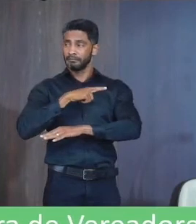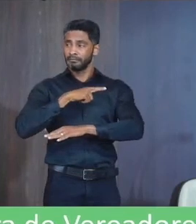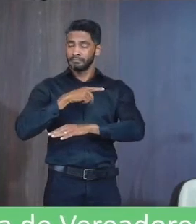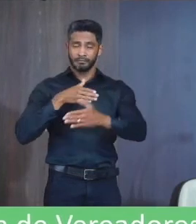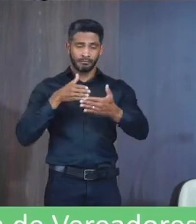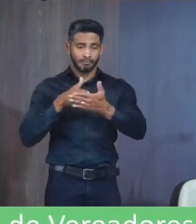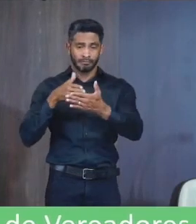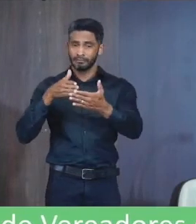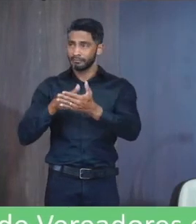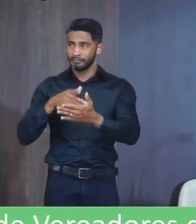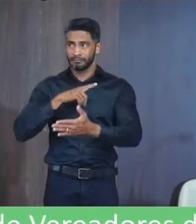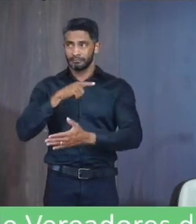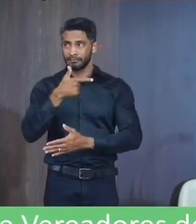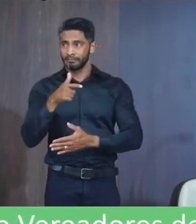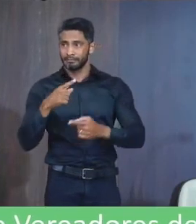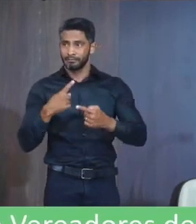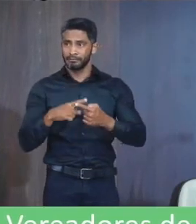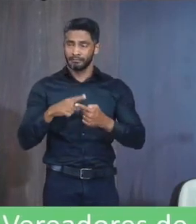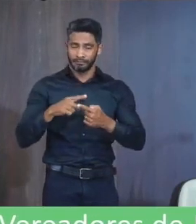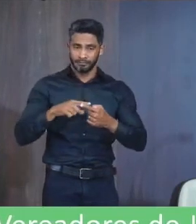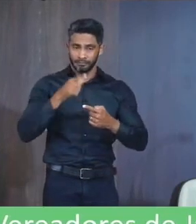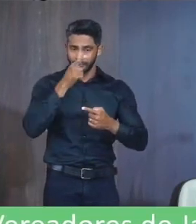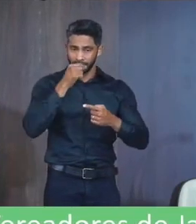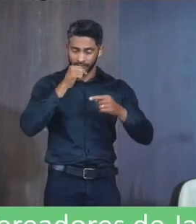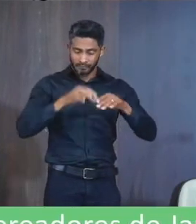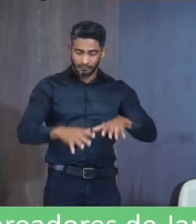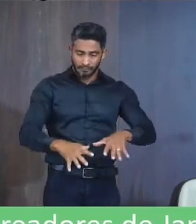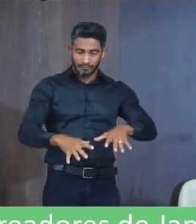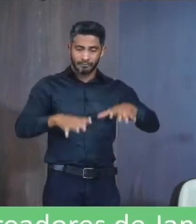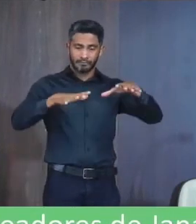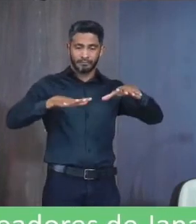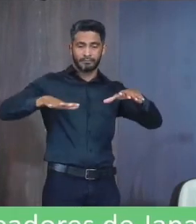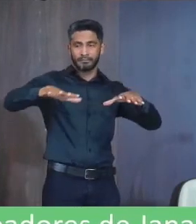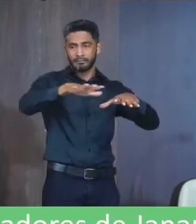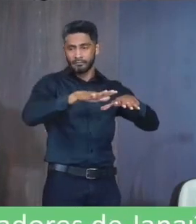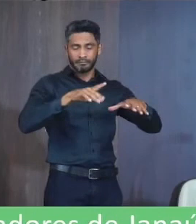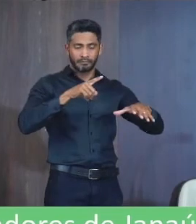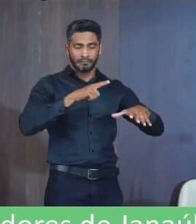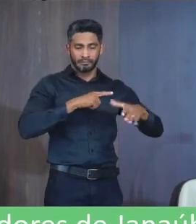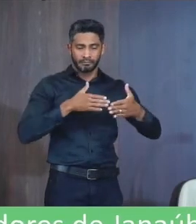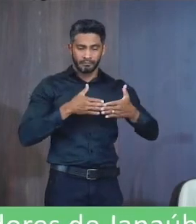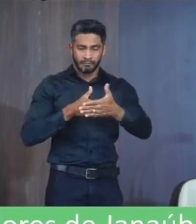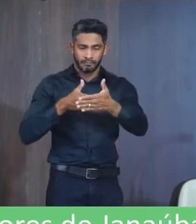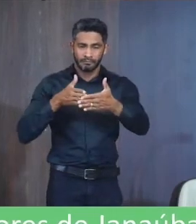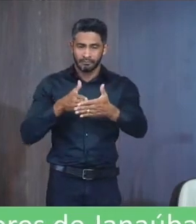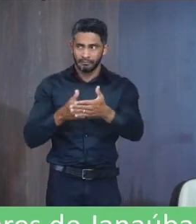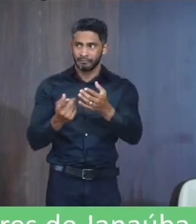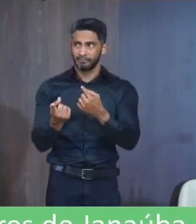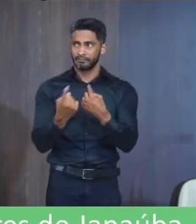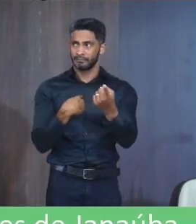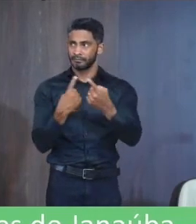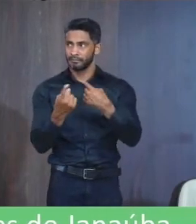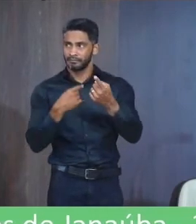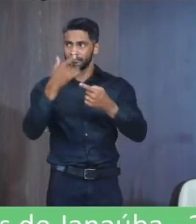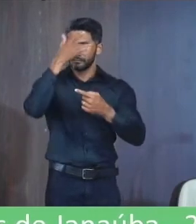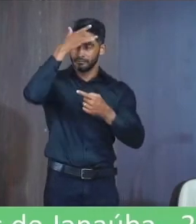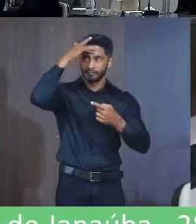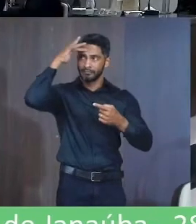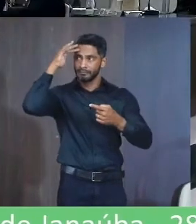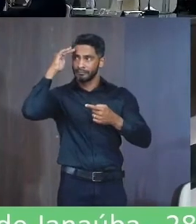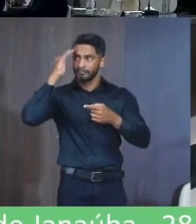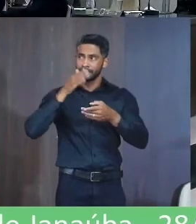intransitável Tem um buraco Que virou Uma lagoa No meio Da rua Causando obstrução Da via pública Atrapalhando os pedestres